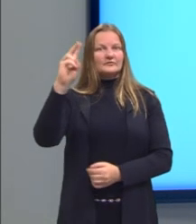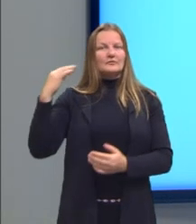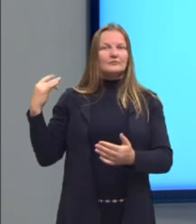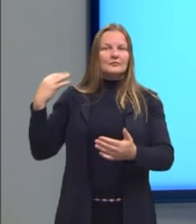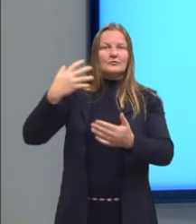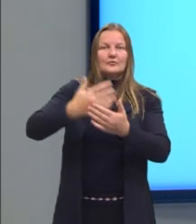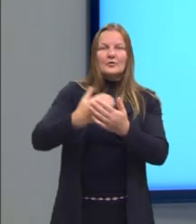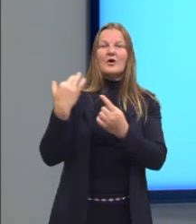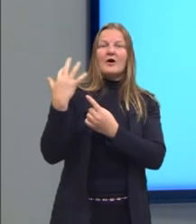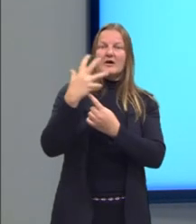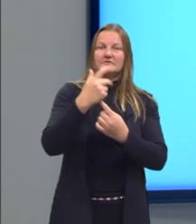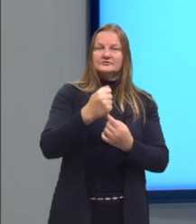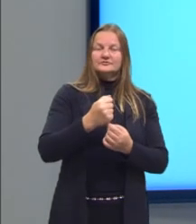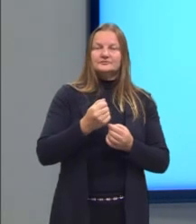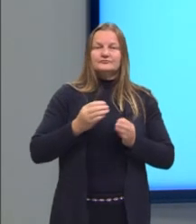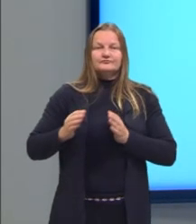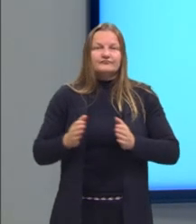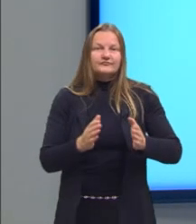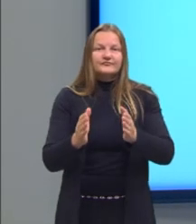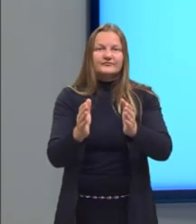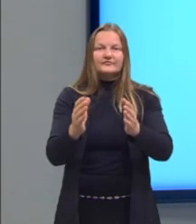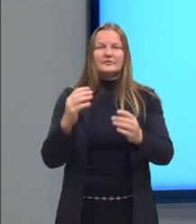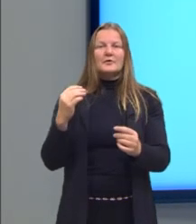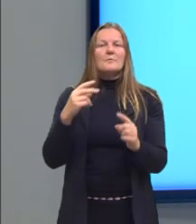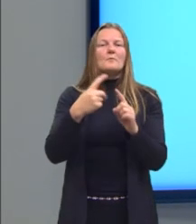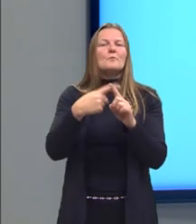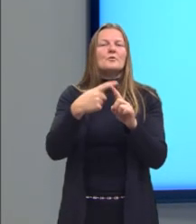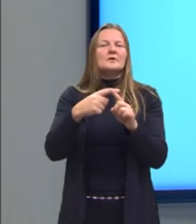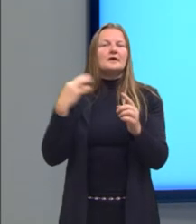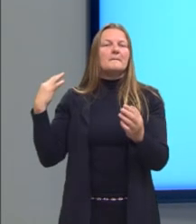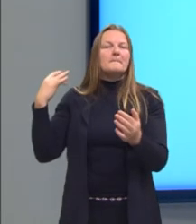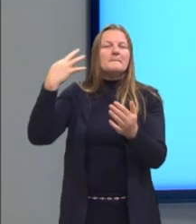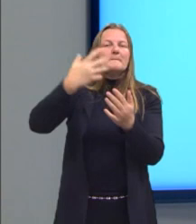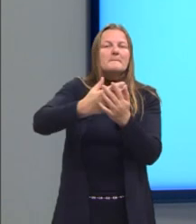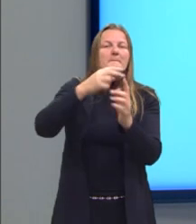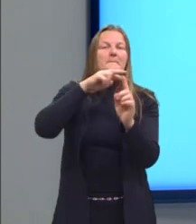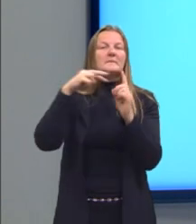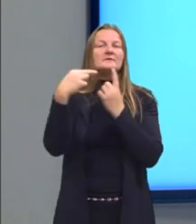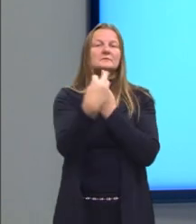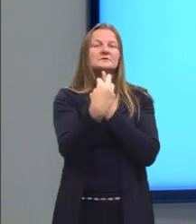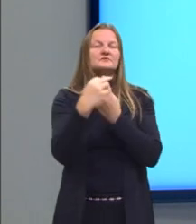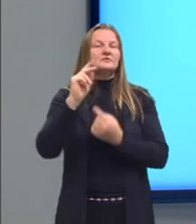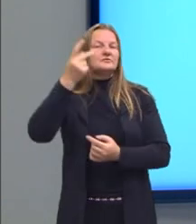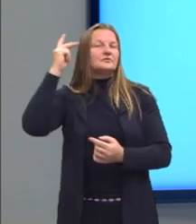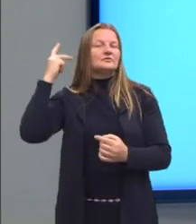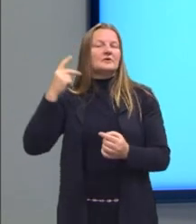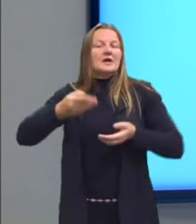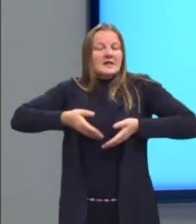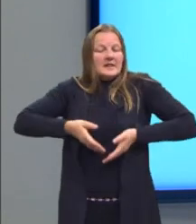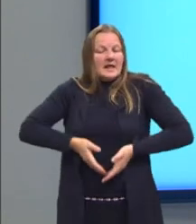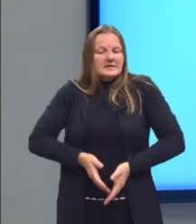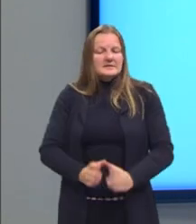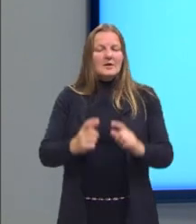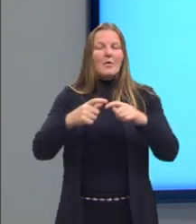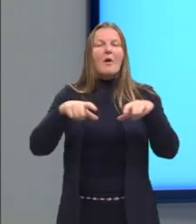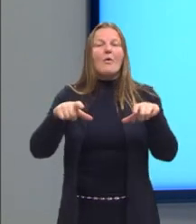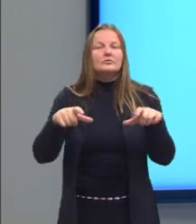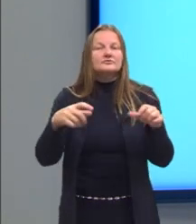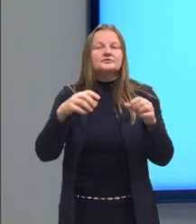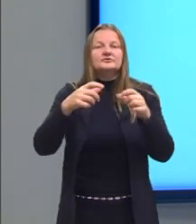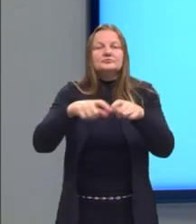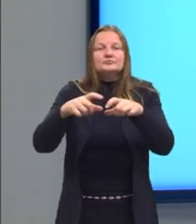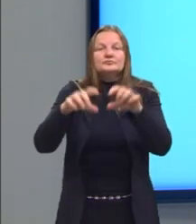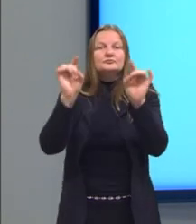artístico. Por que ali perspectiva histórica? Fulano de tal nasceu em tal